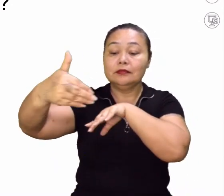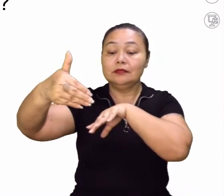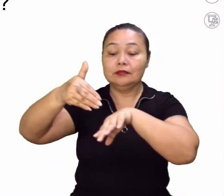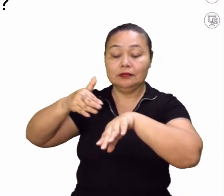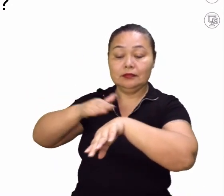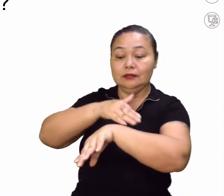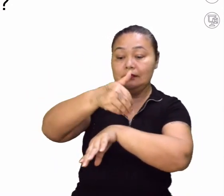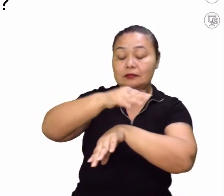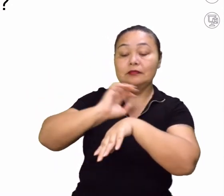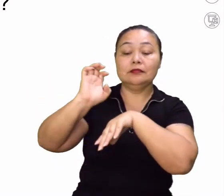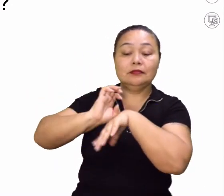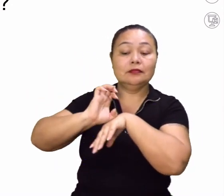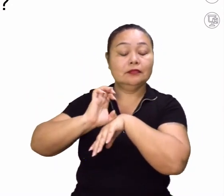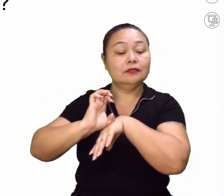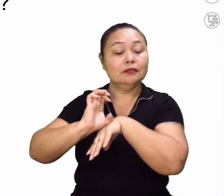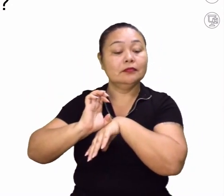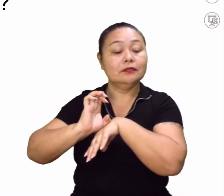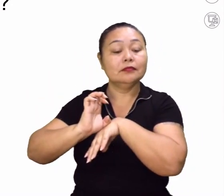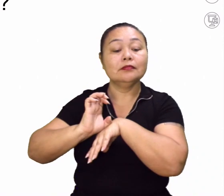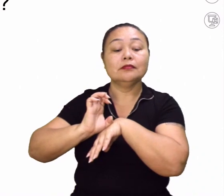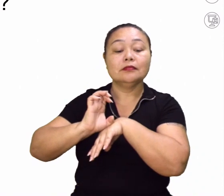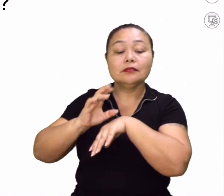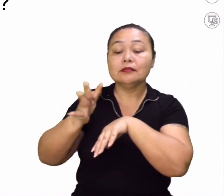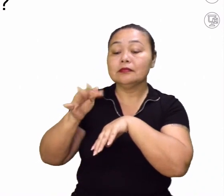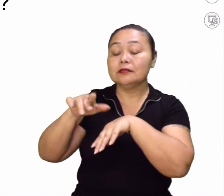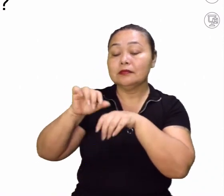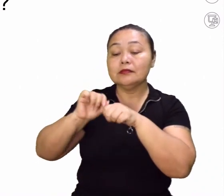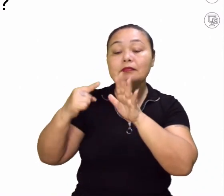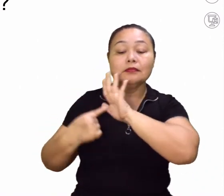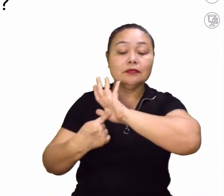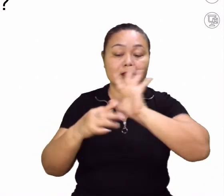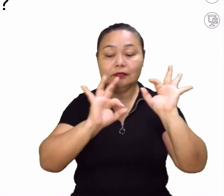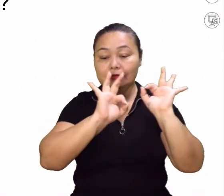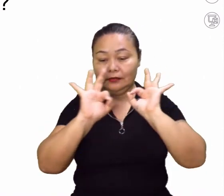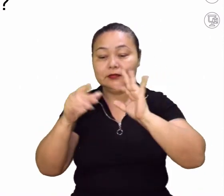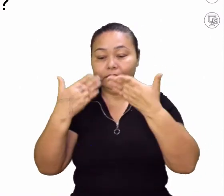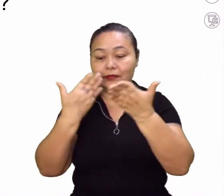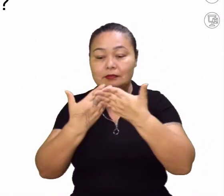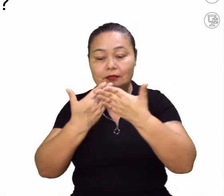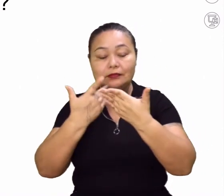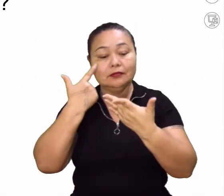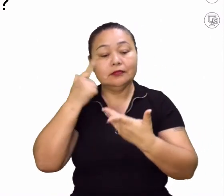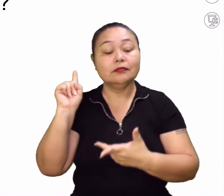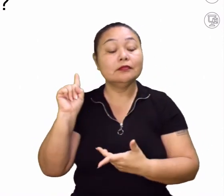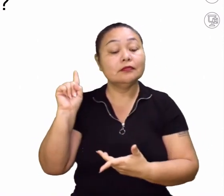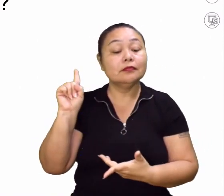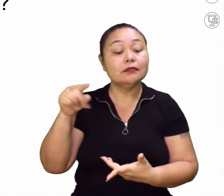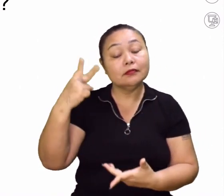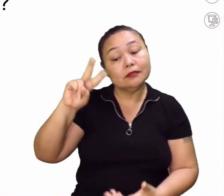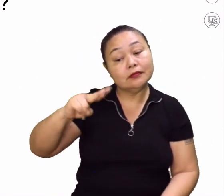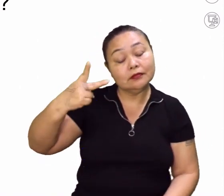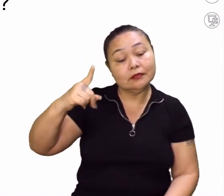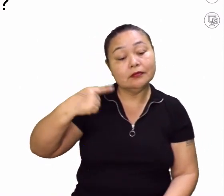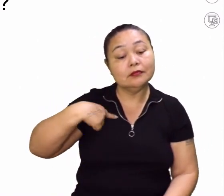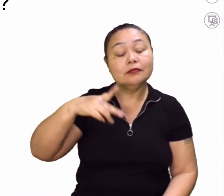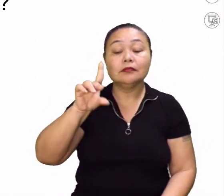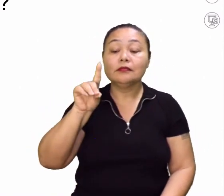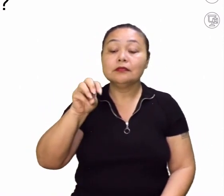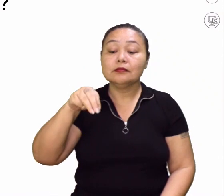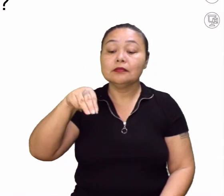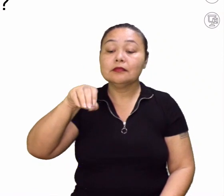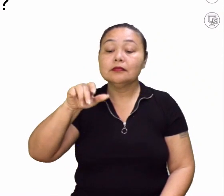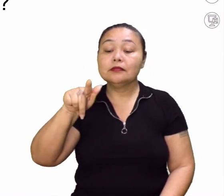políticas. Exatamente. Físico. Apresentamos durante a aula para vocês o que poderia ser novo para ser aluno na questão